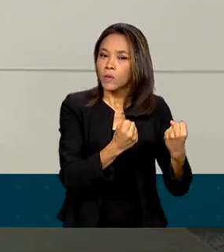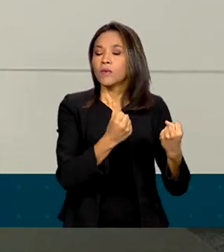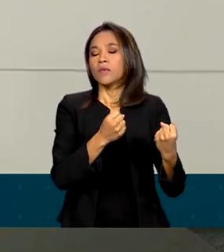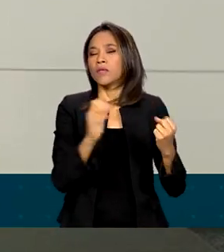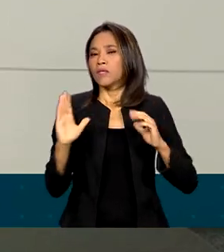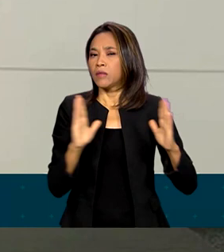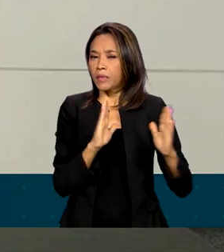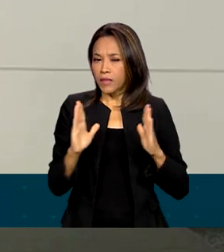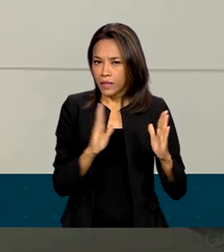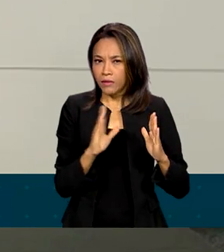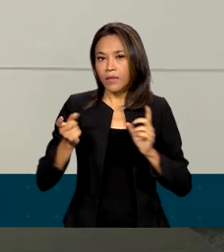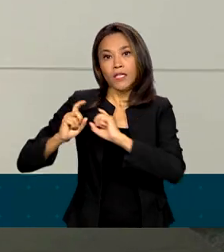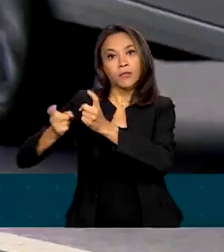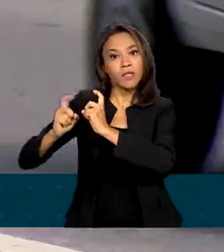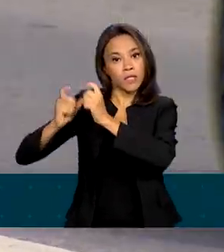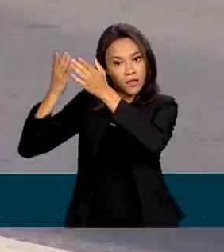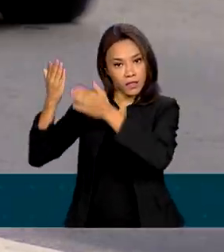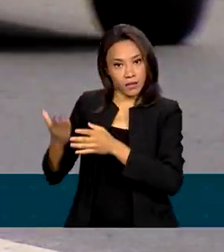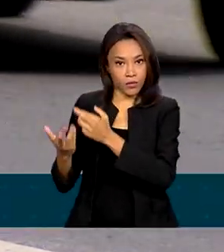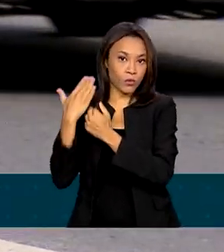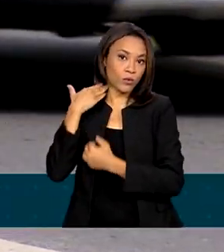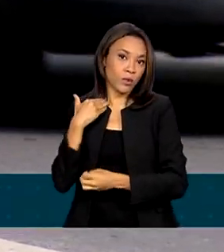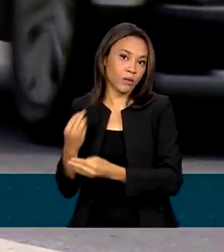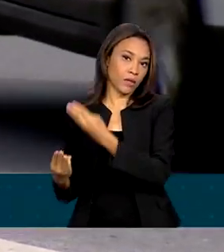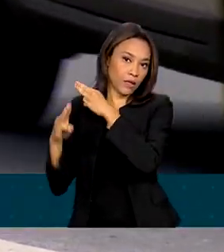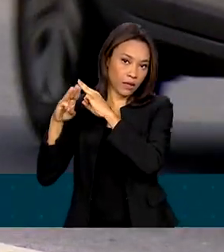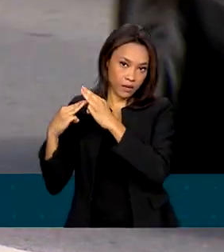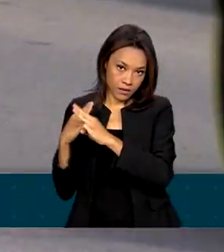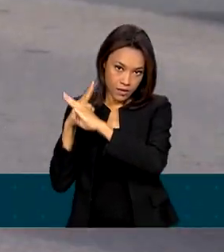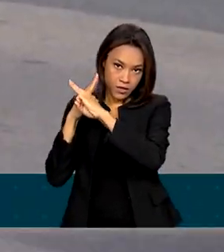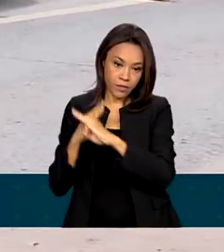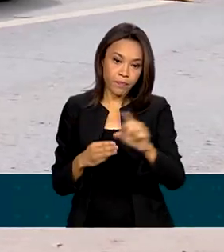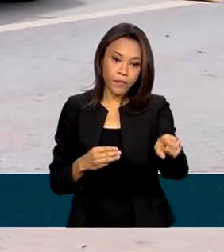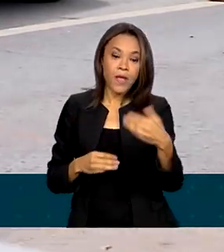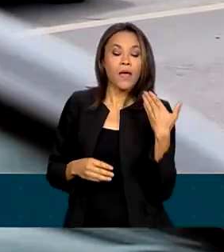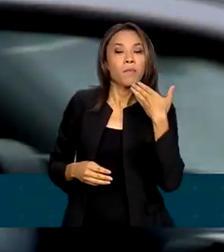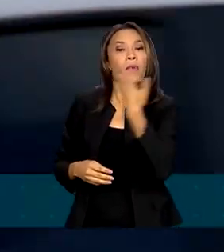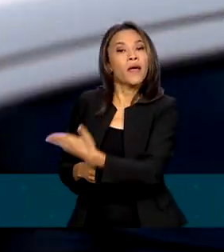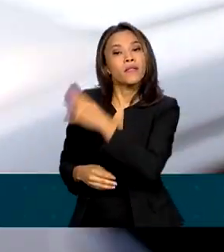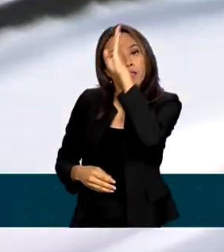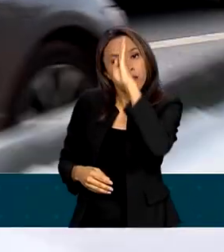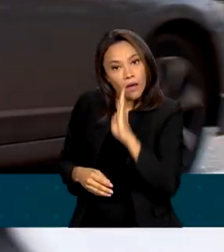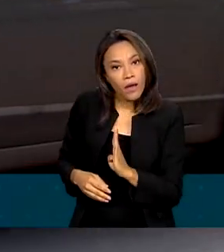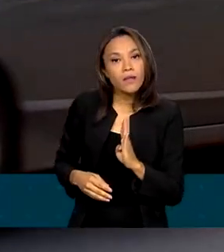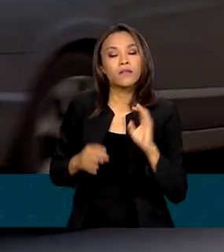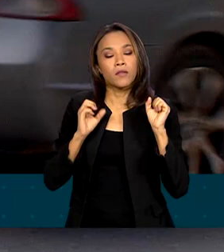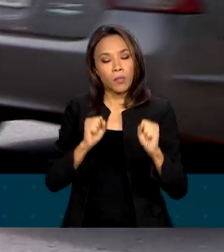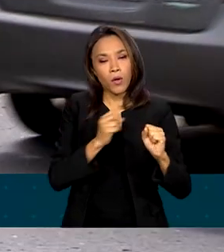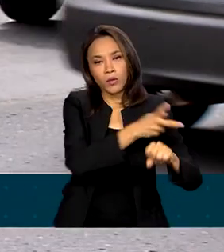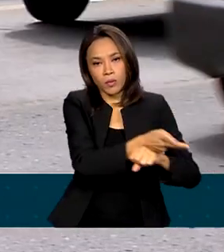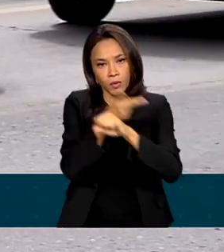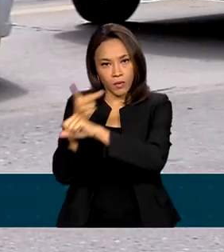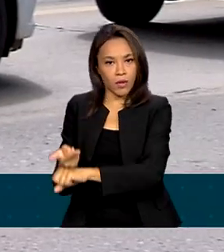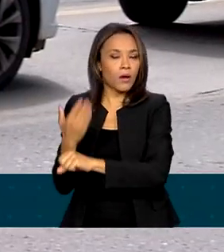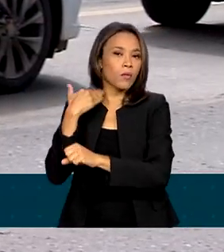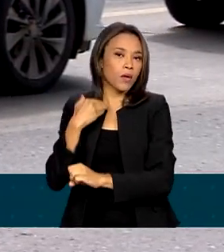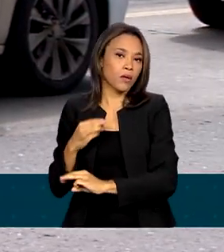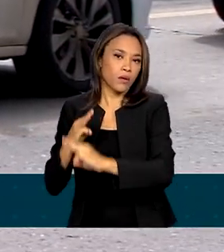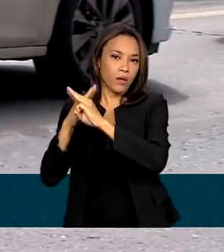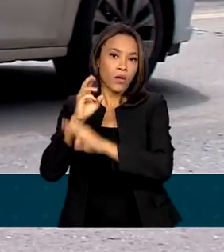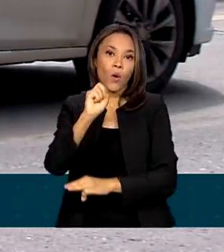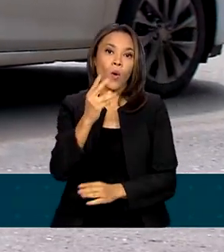período de administração da Caixa. A solicitação do benefício é gratuita e pode ser feita nas agências do banco ou pelo